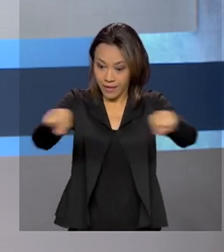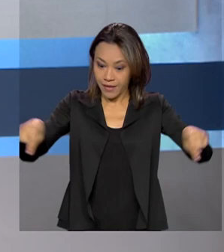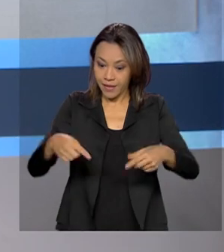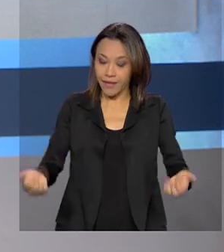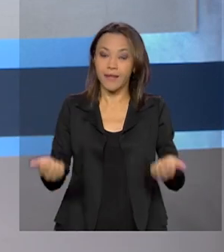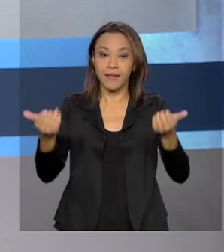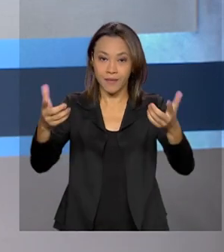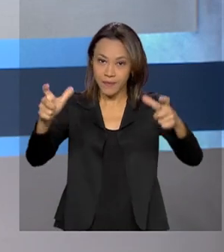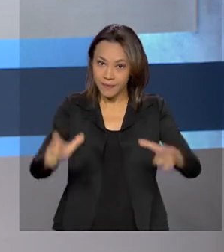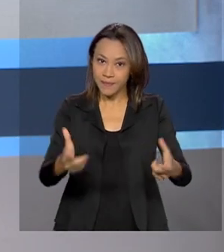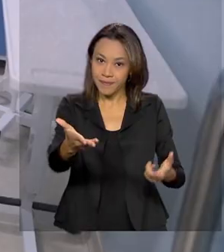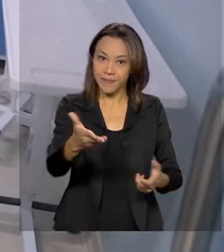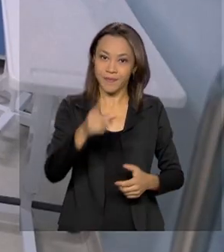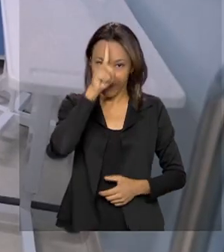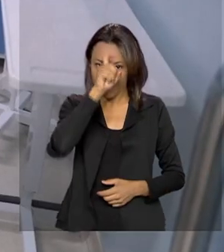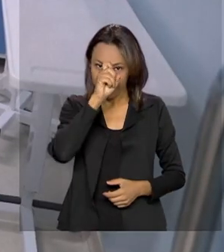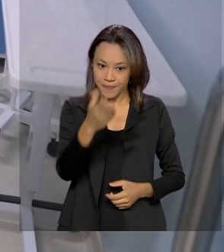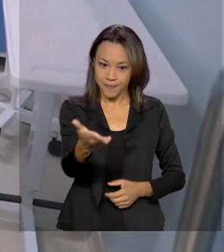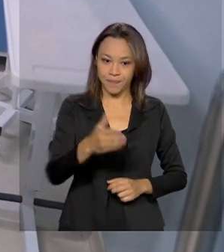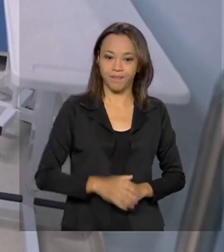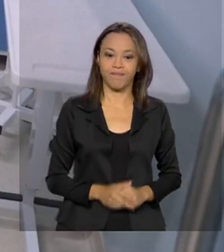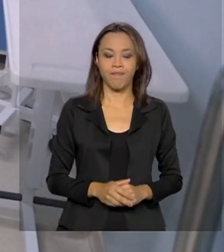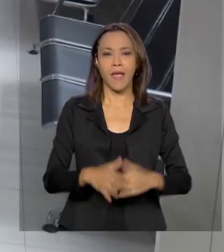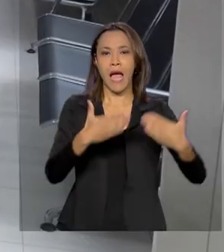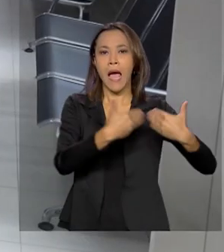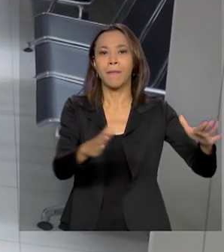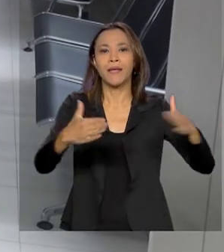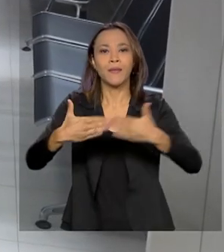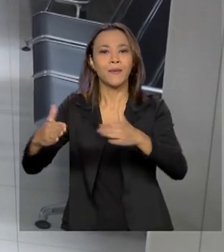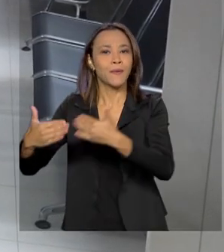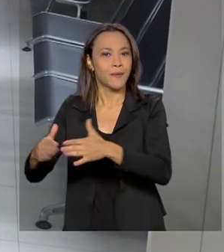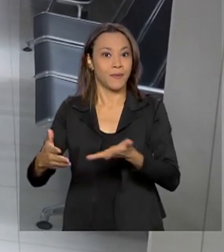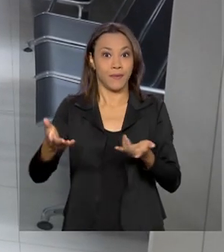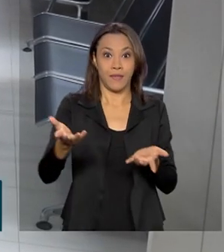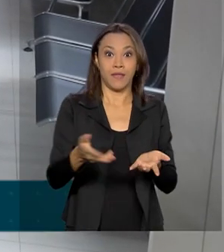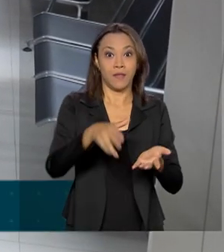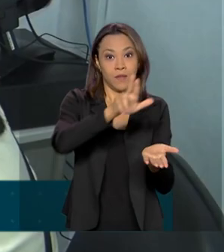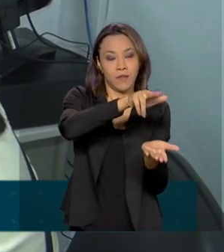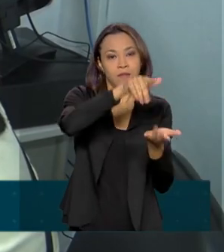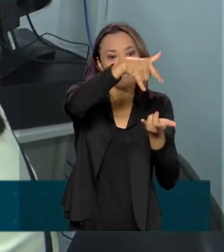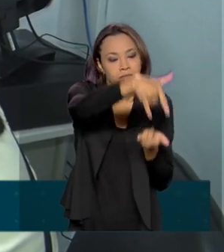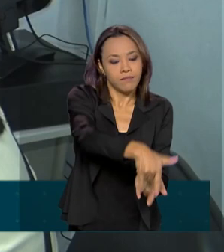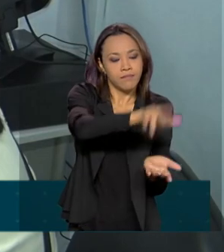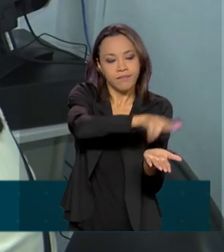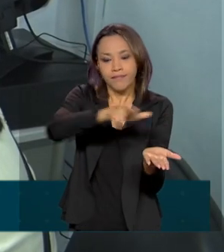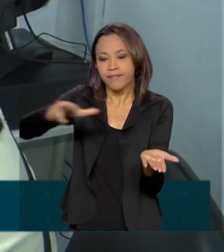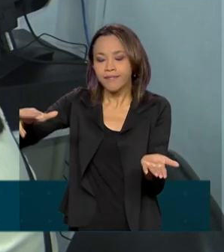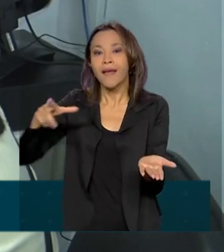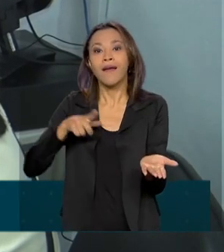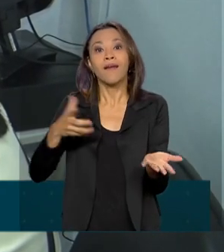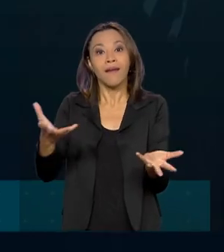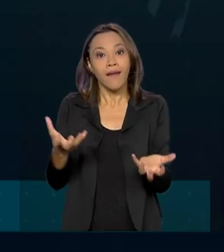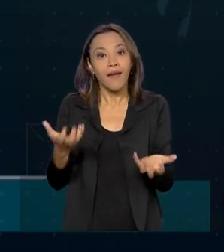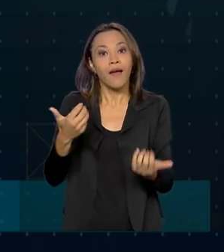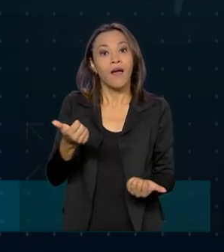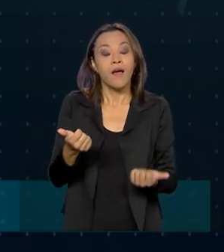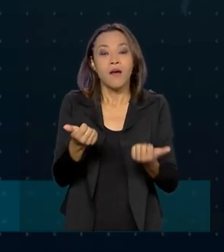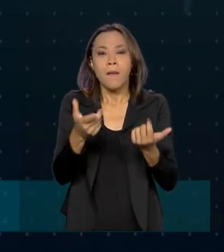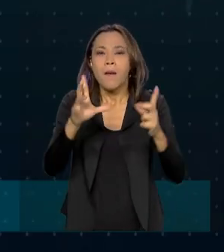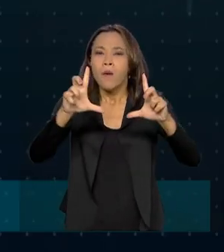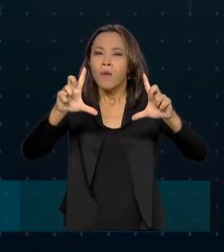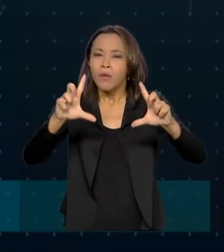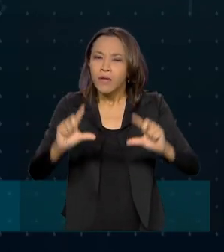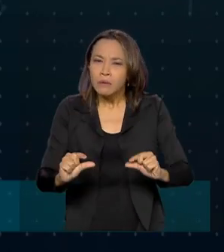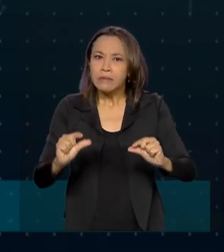Delfina Aziz. Com a abertura dos leitos, o Ministério quer desafogar o sistema de saúde do Amazonas. Só